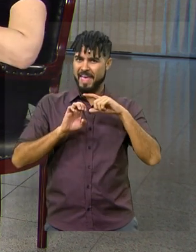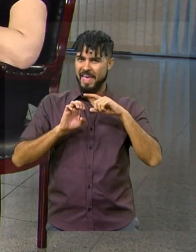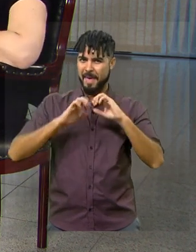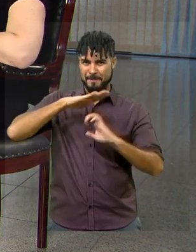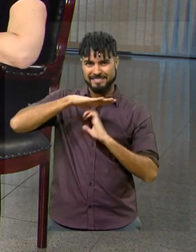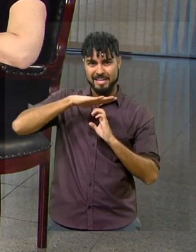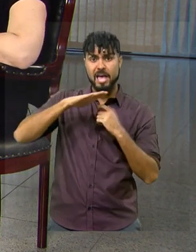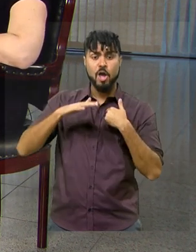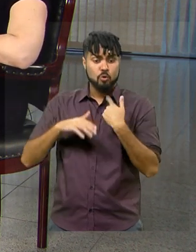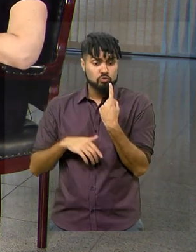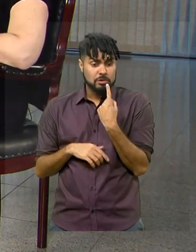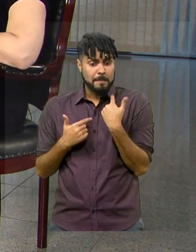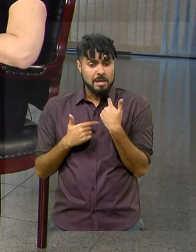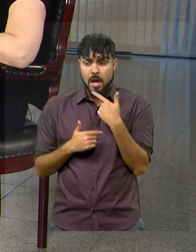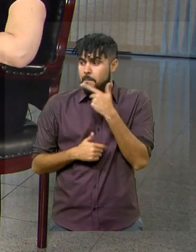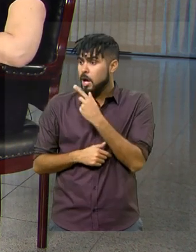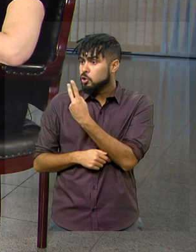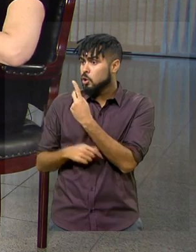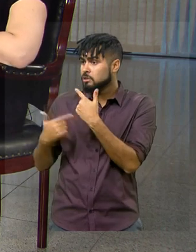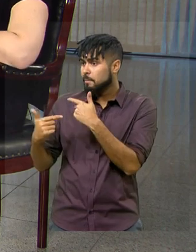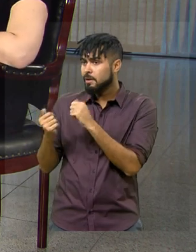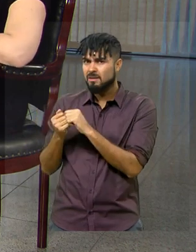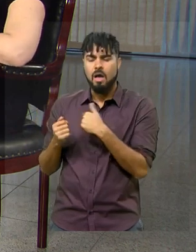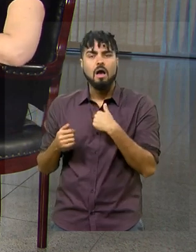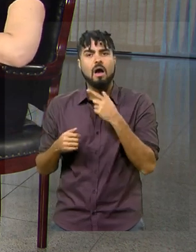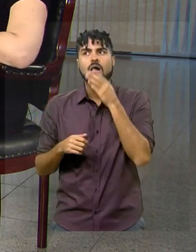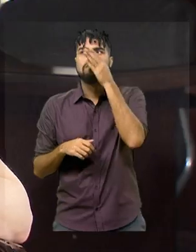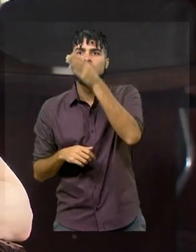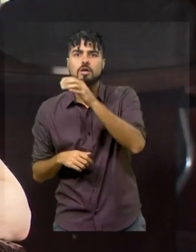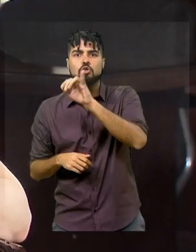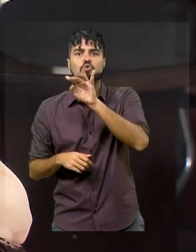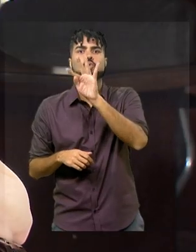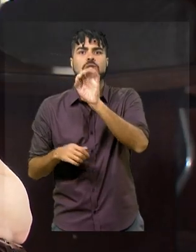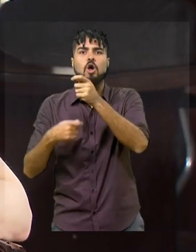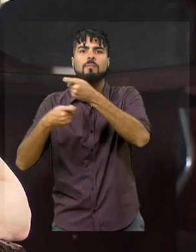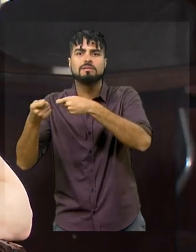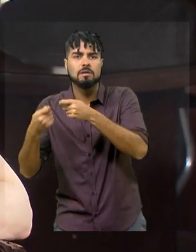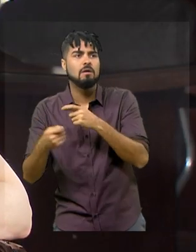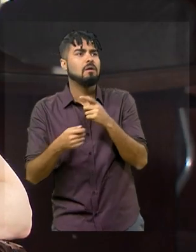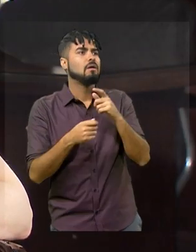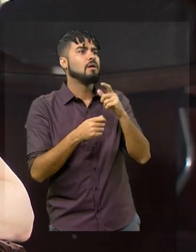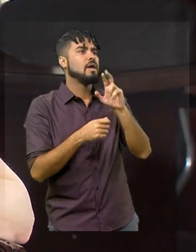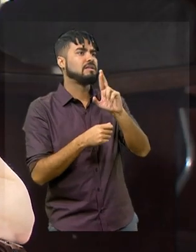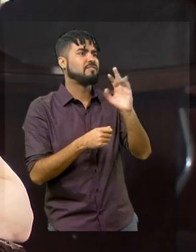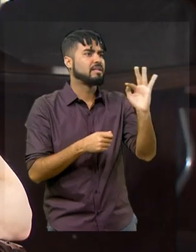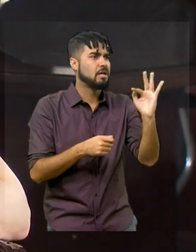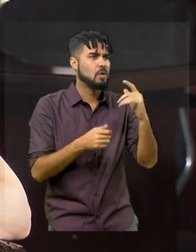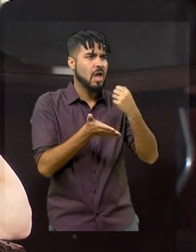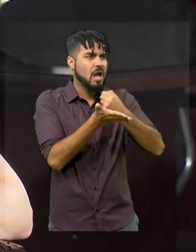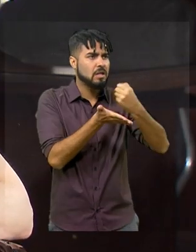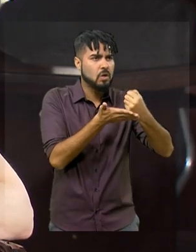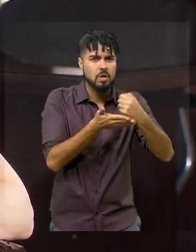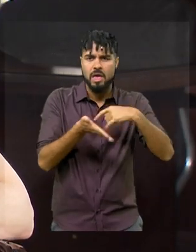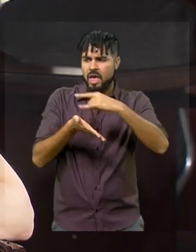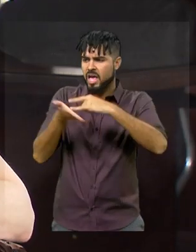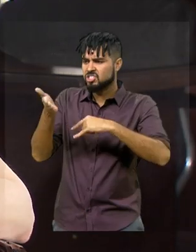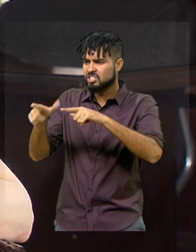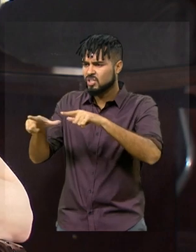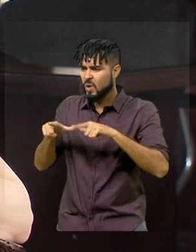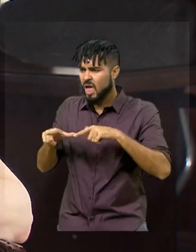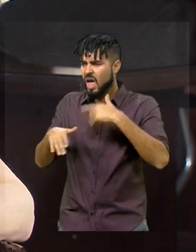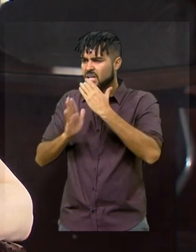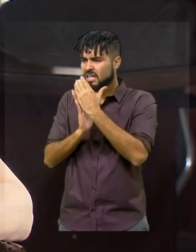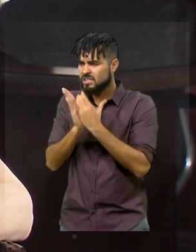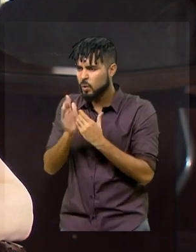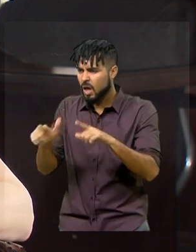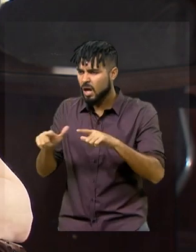quero gerar dois empregos. É tanta junta comercial, é registra, é receita federal, tem que ir em cartório, tem que tirar certidões. Por